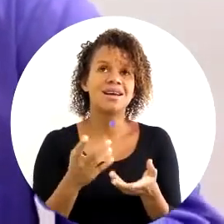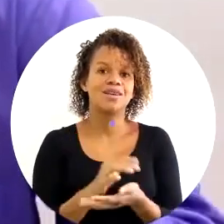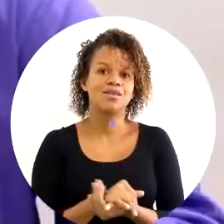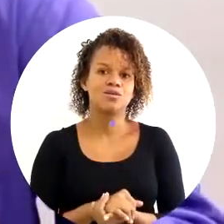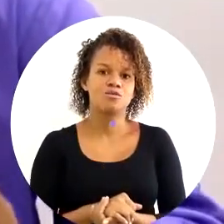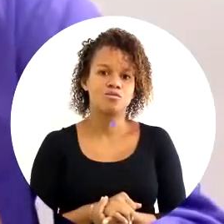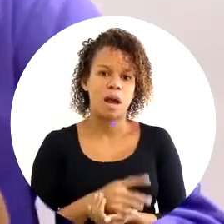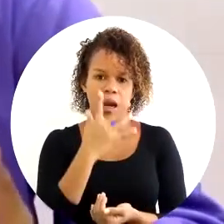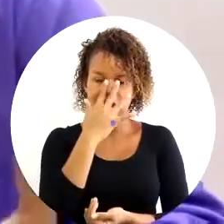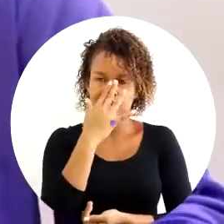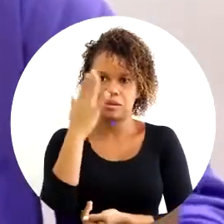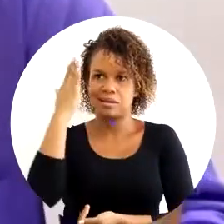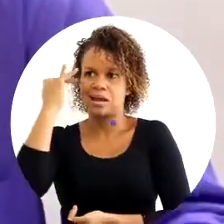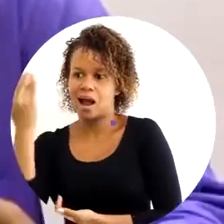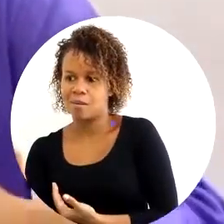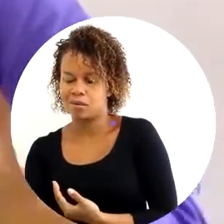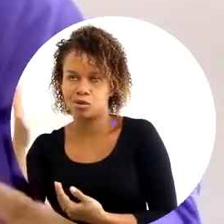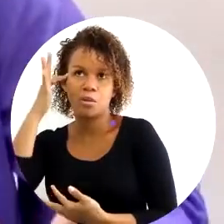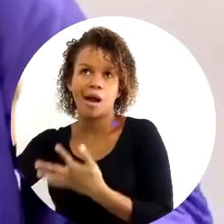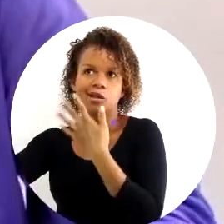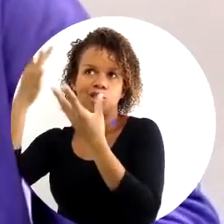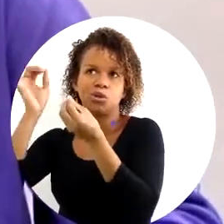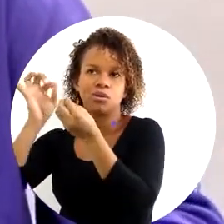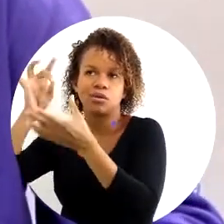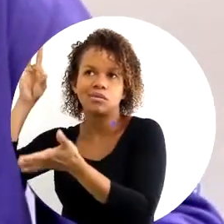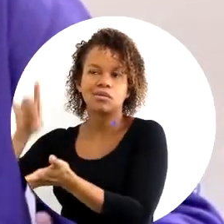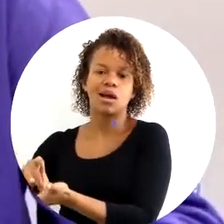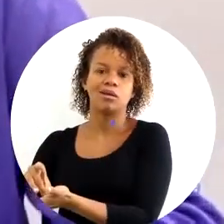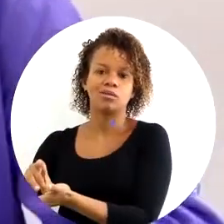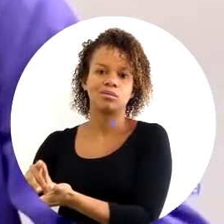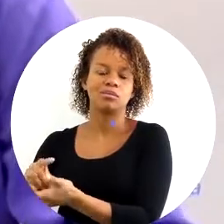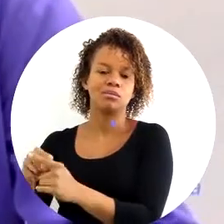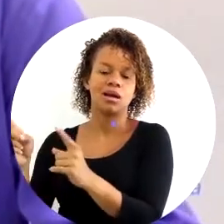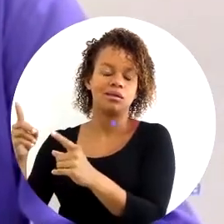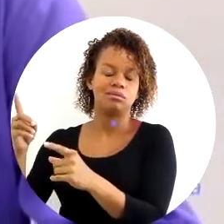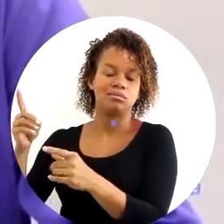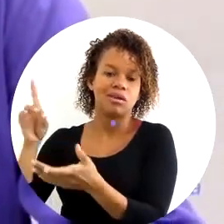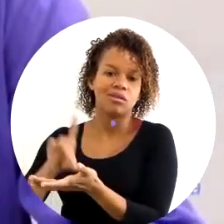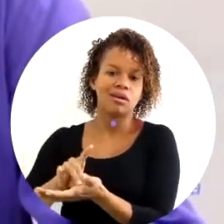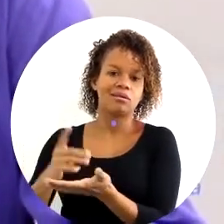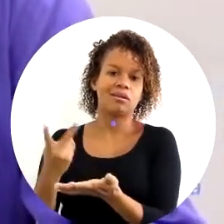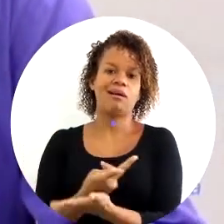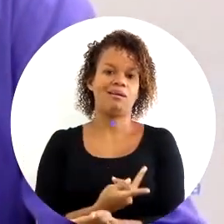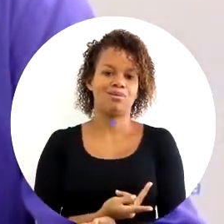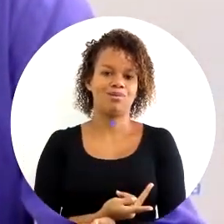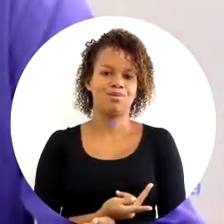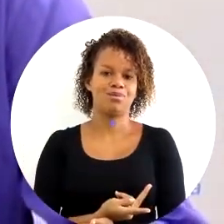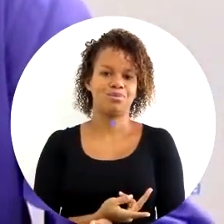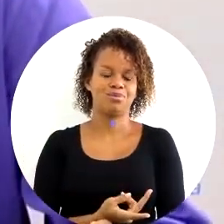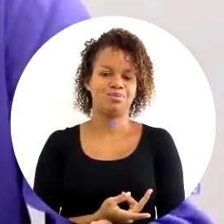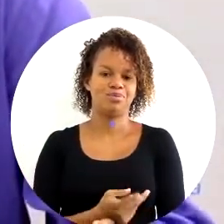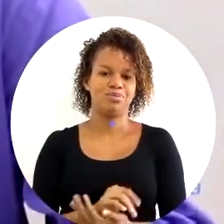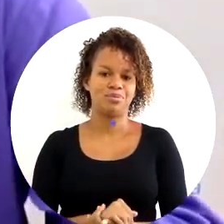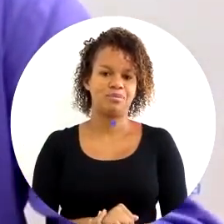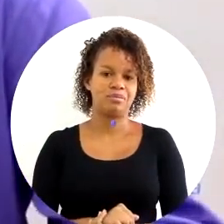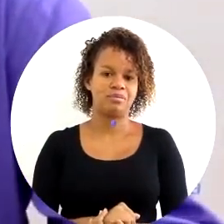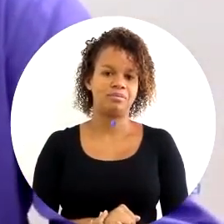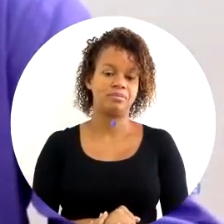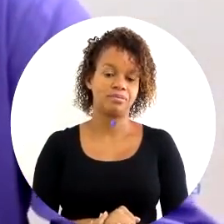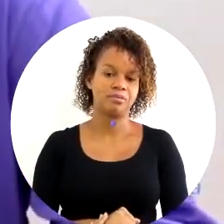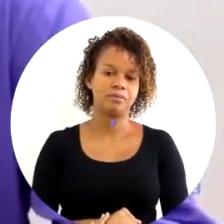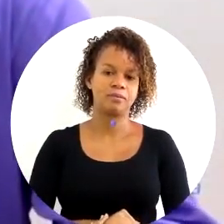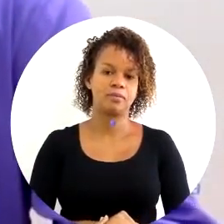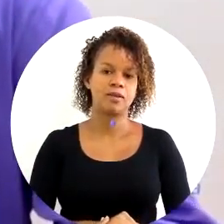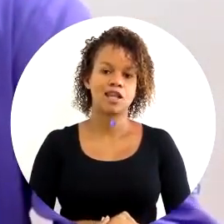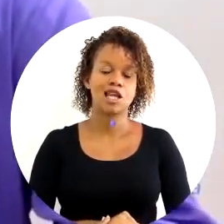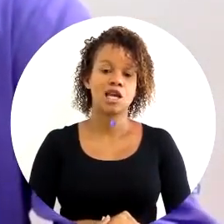isso de maneira do jeito que a gente sabe, do jeito que a gente imagina que seja o certo e, provavelmente, nós incorreremos em um ou alguns